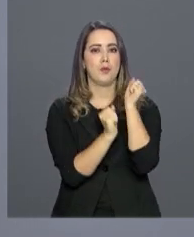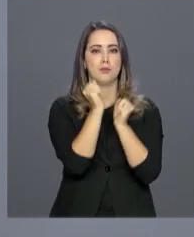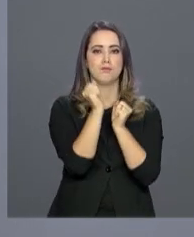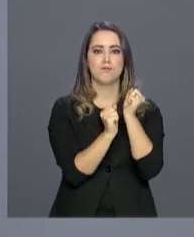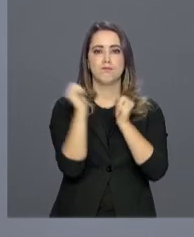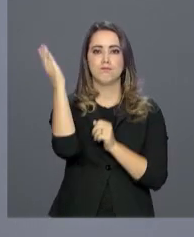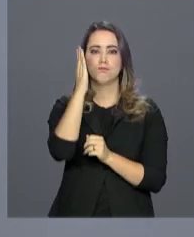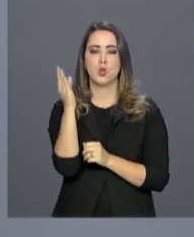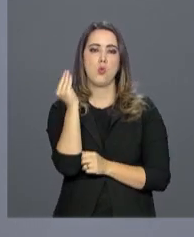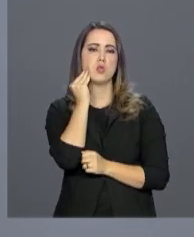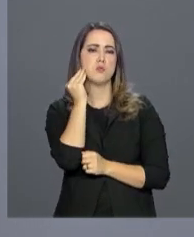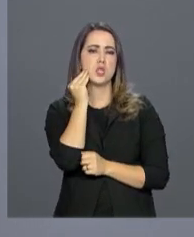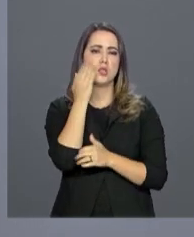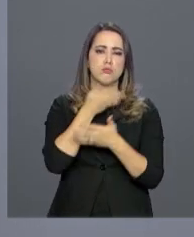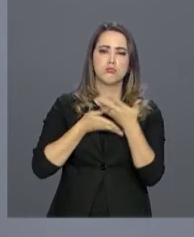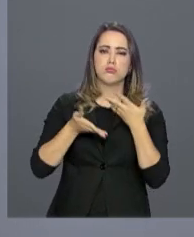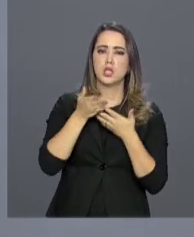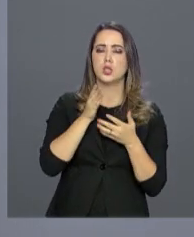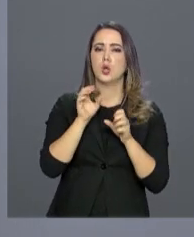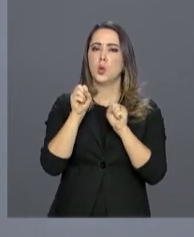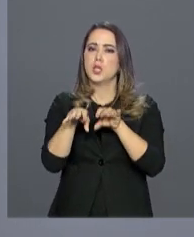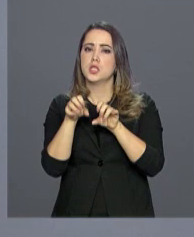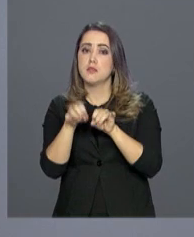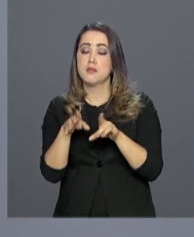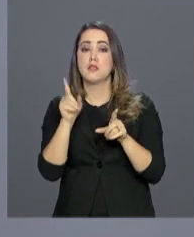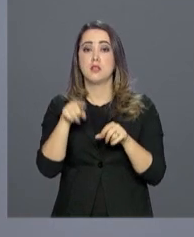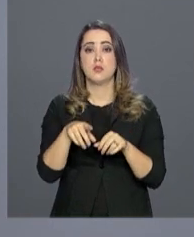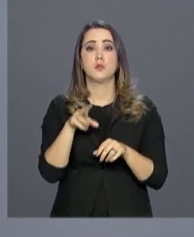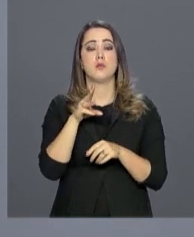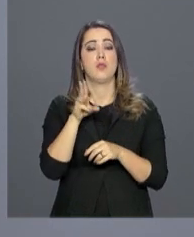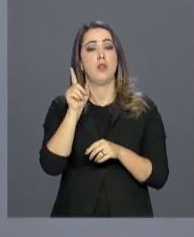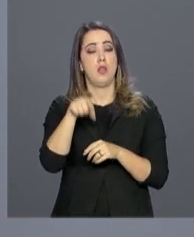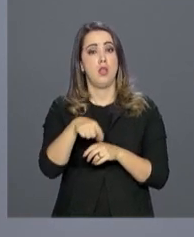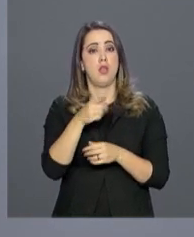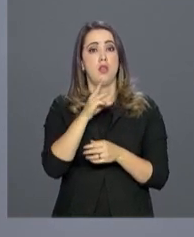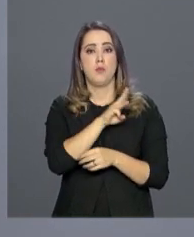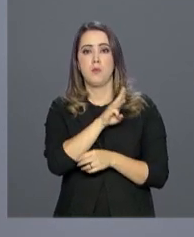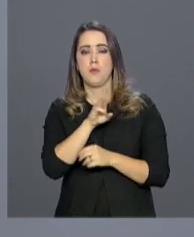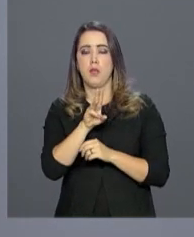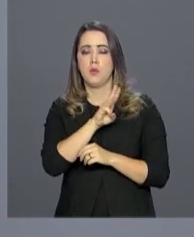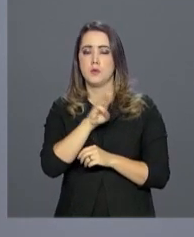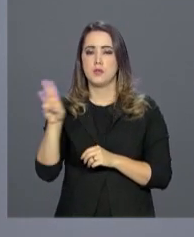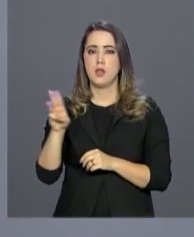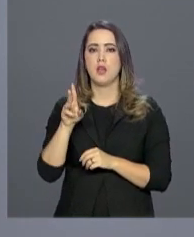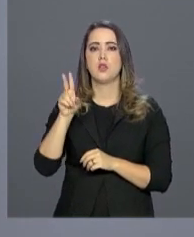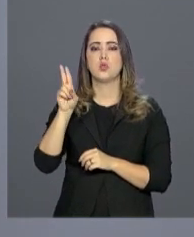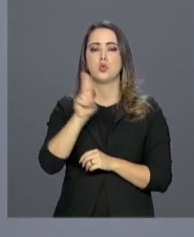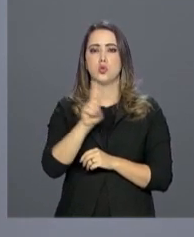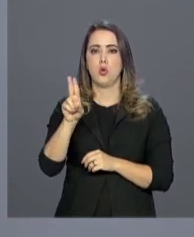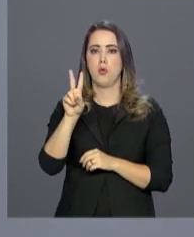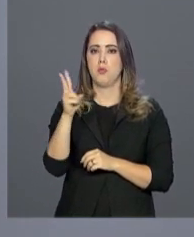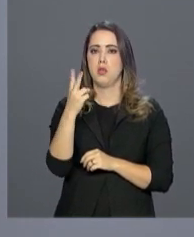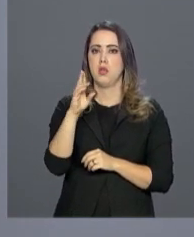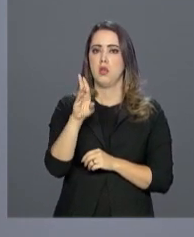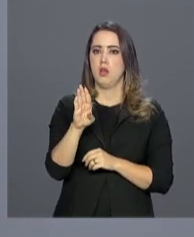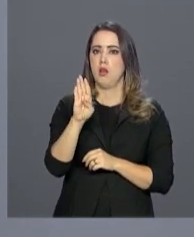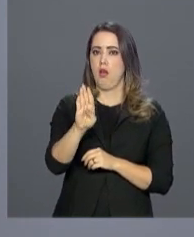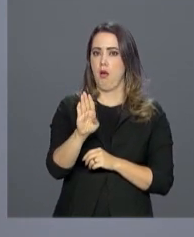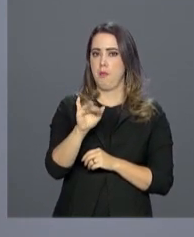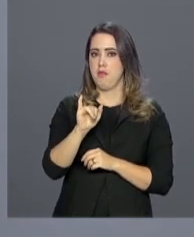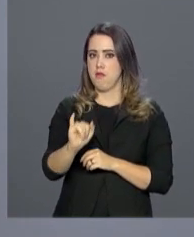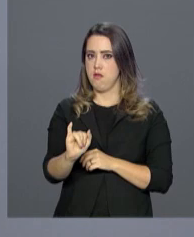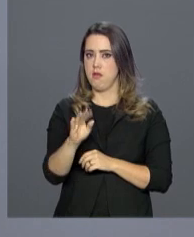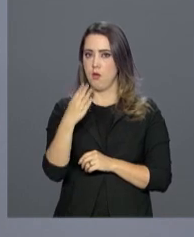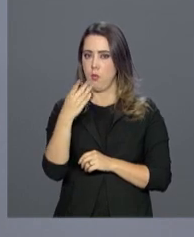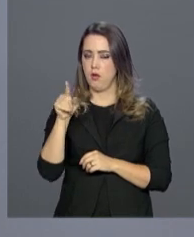troca de experiências e educação sobre o tema. É o portal Hub e 4.0. A plataforma está alinhada com